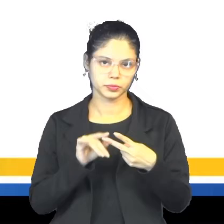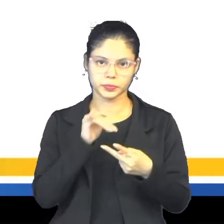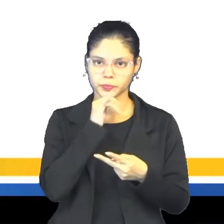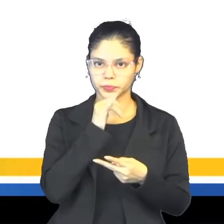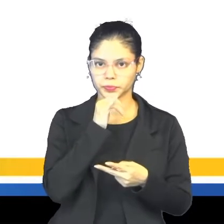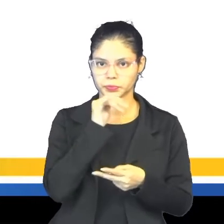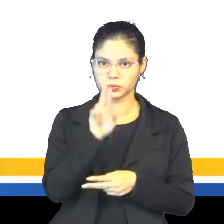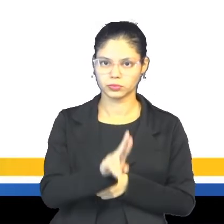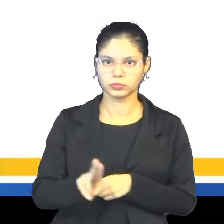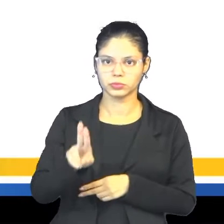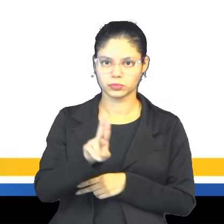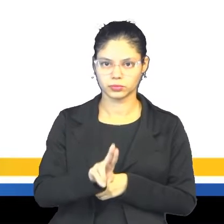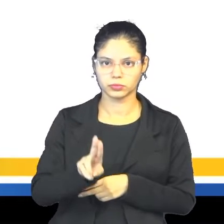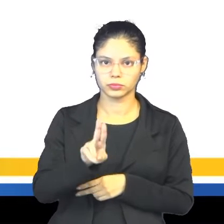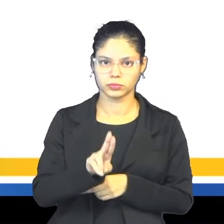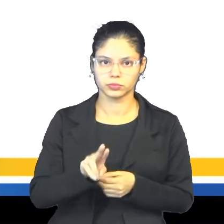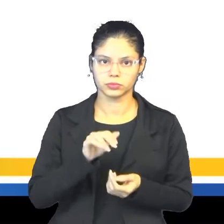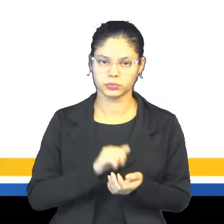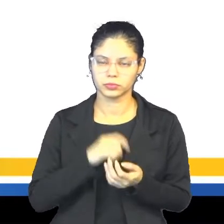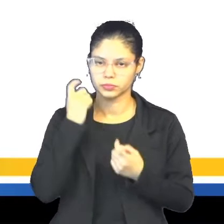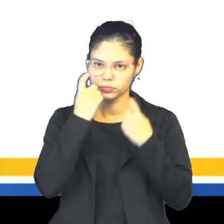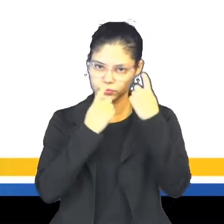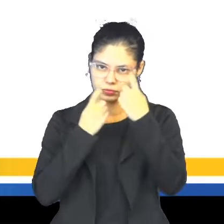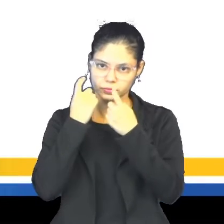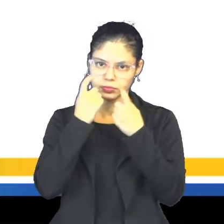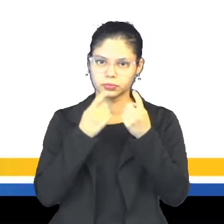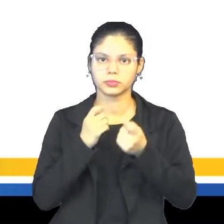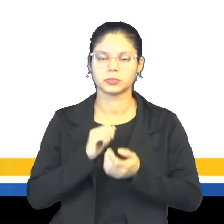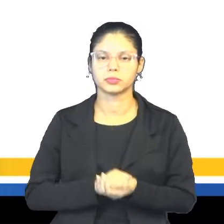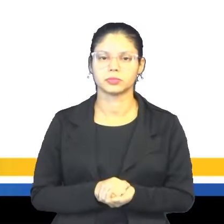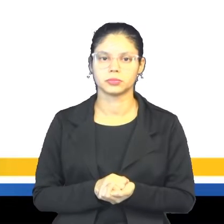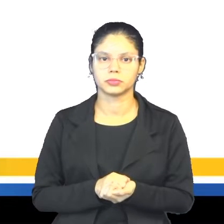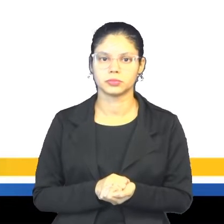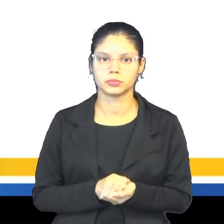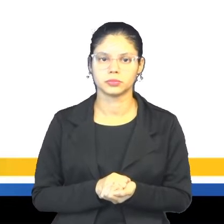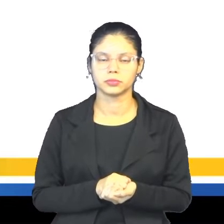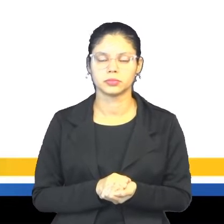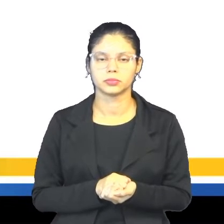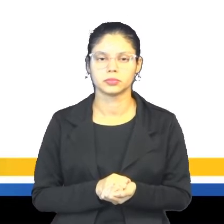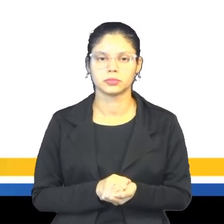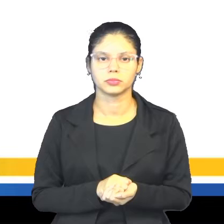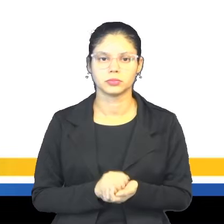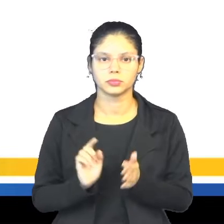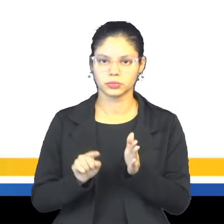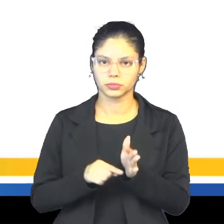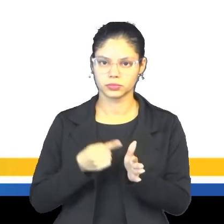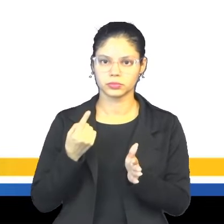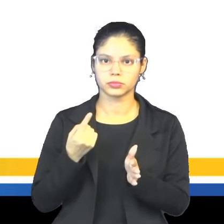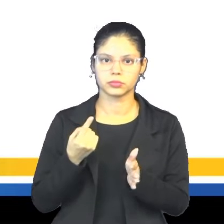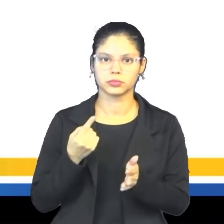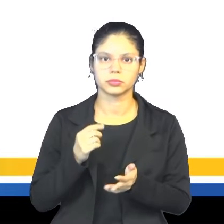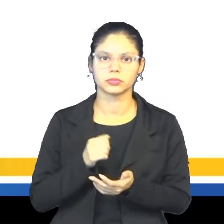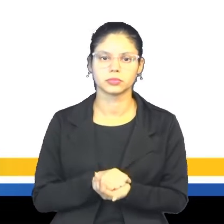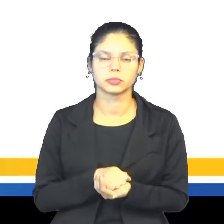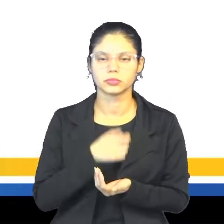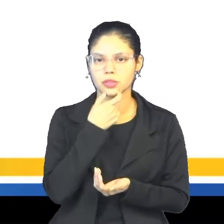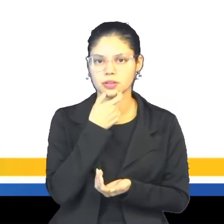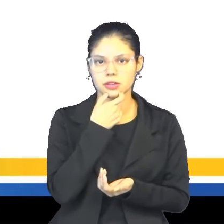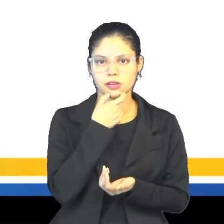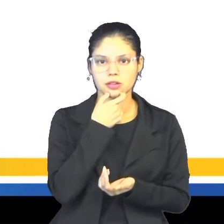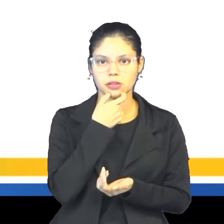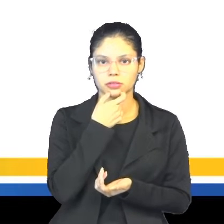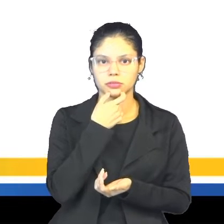né, de uso desses, dessas expressões, né, de período do dia. A primeira é, I have English